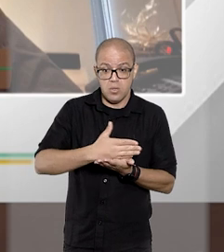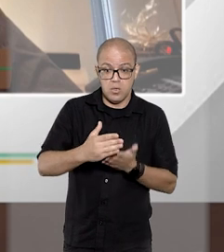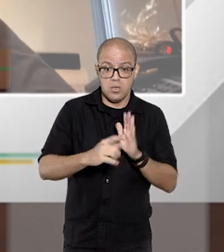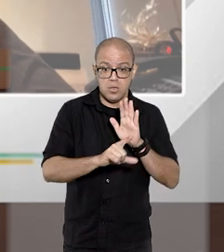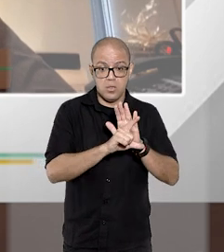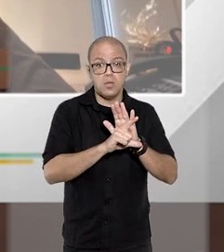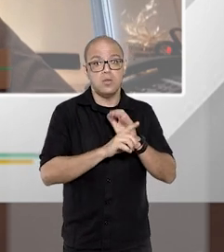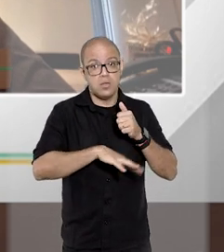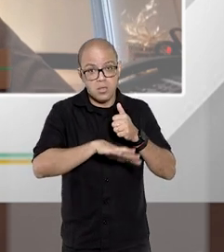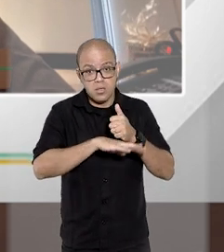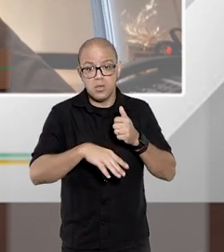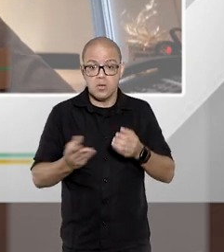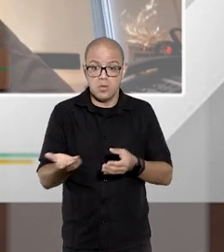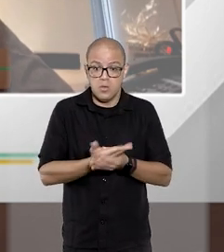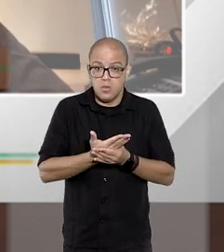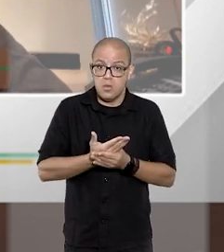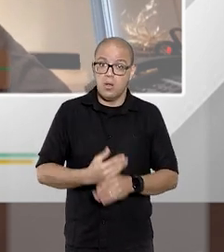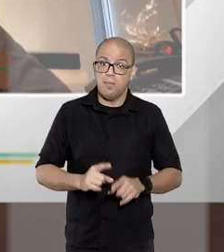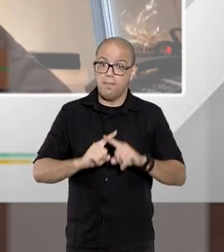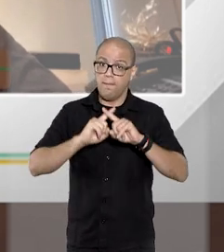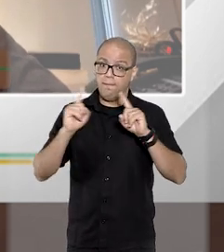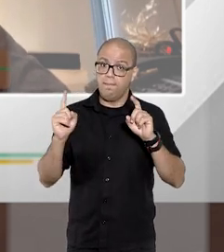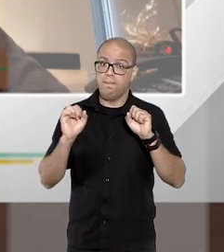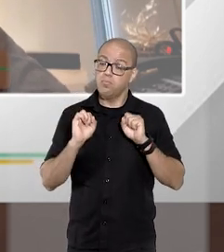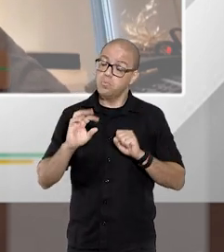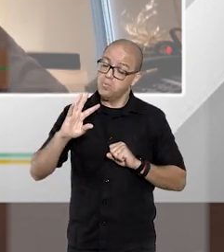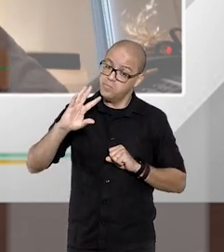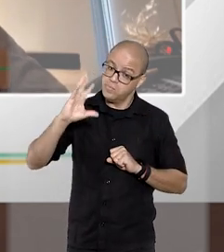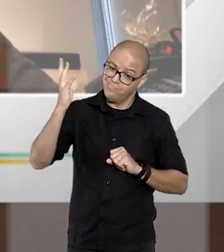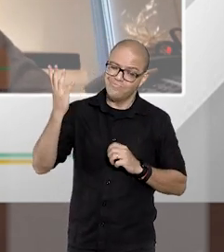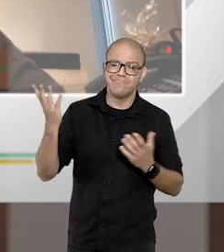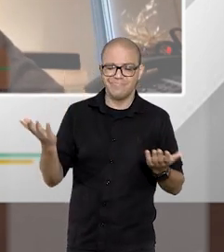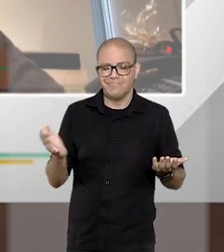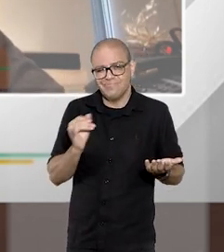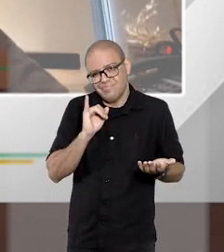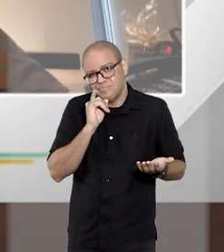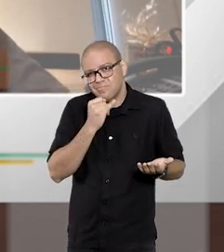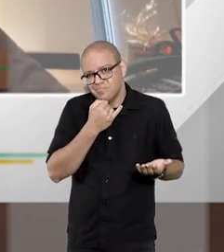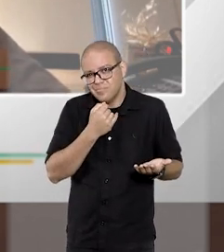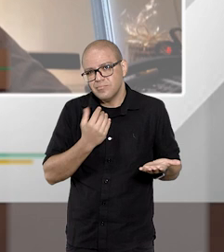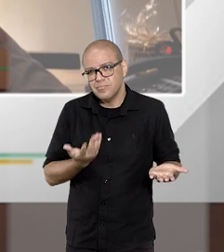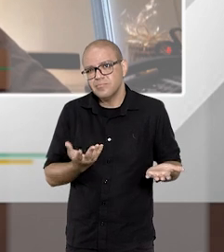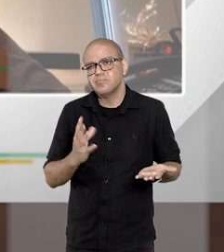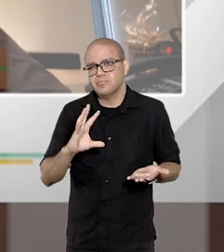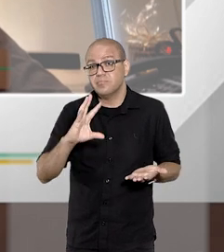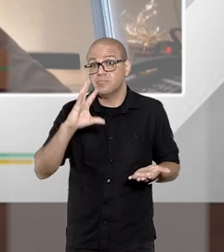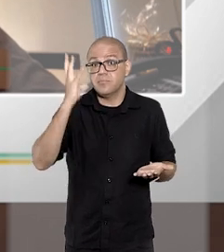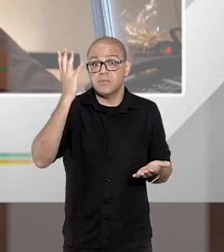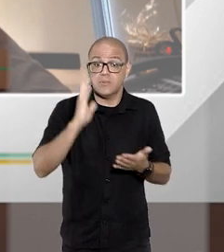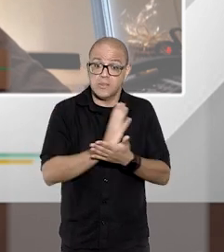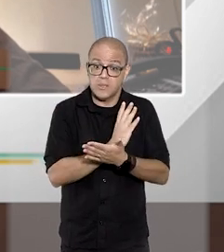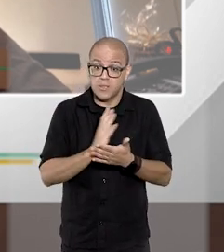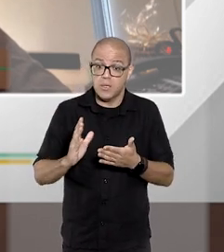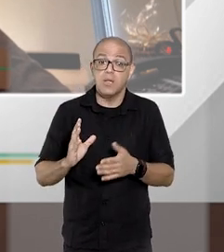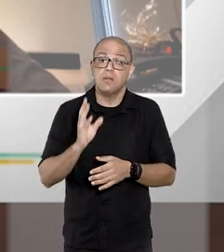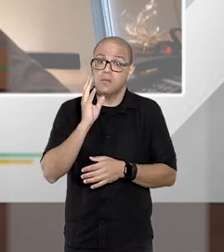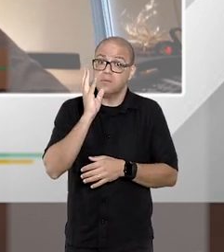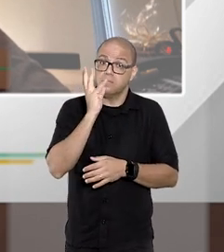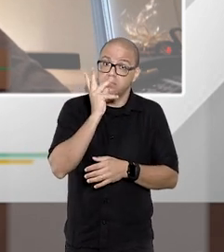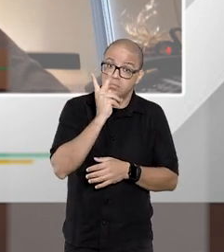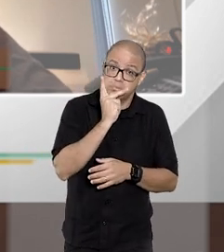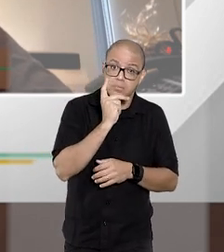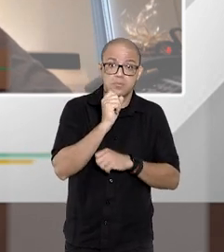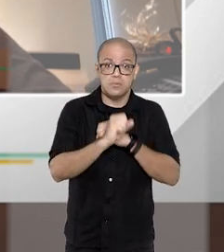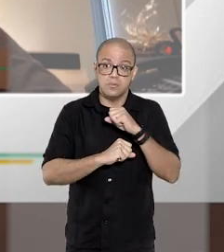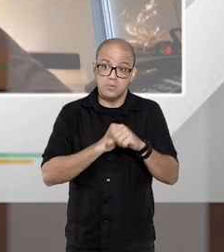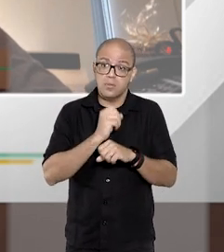princípio constitucional da duração razoável do processo mas pode acontecer infelizmente casos em que a demanda leve um